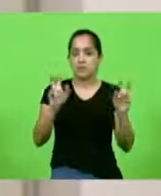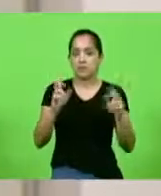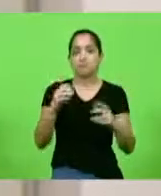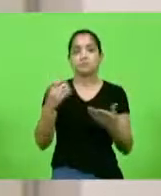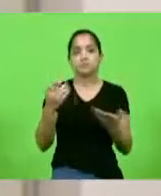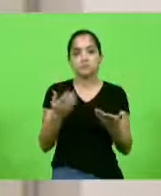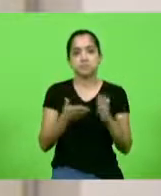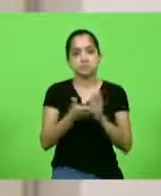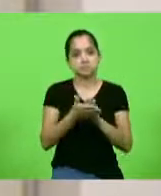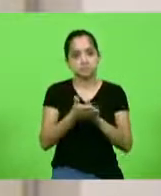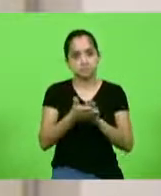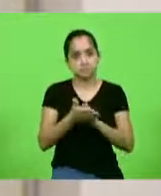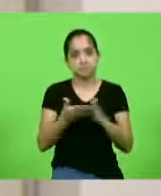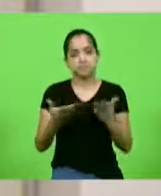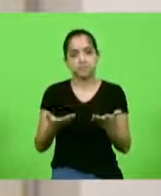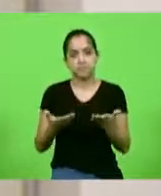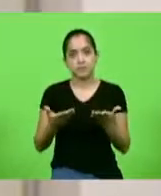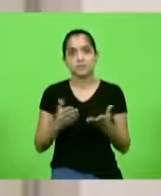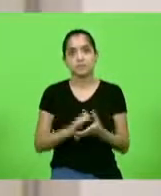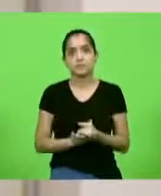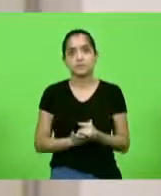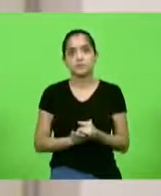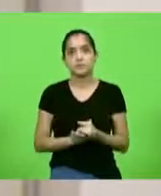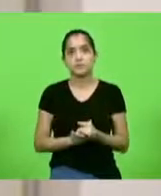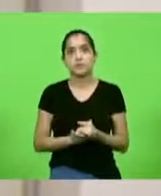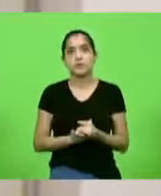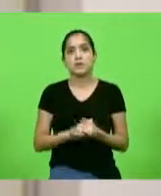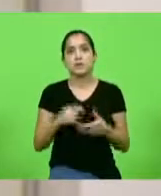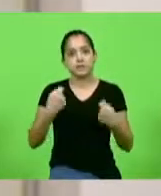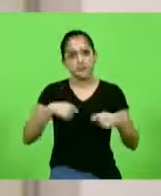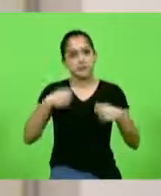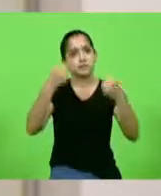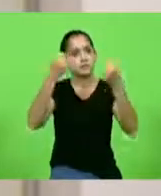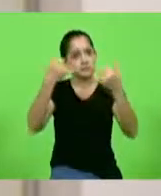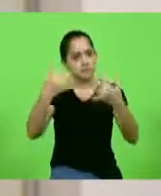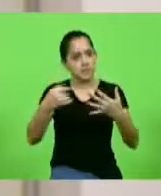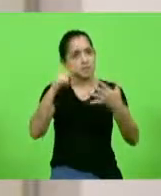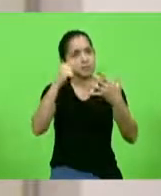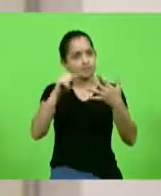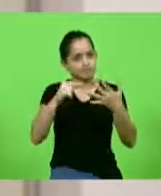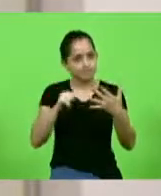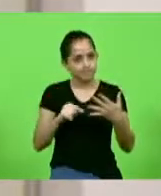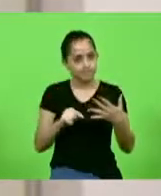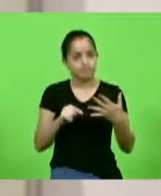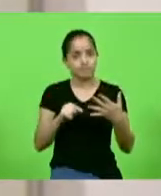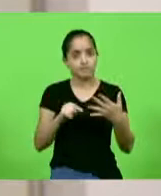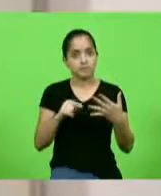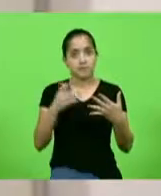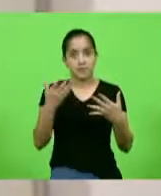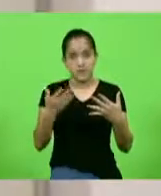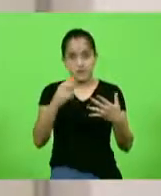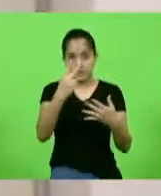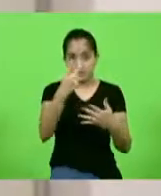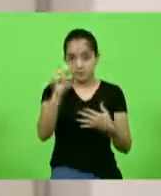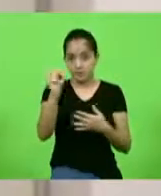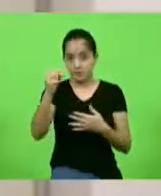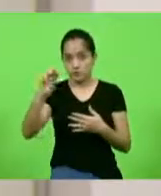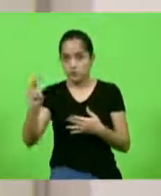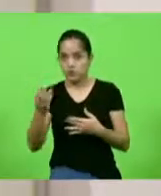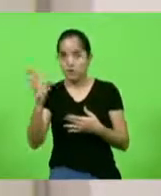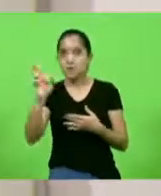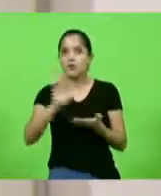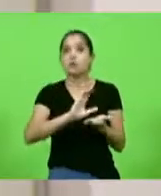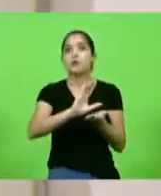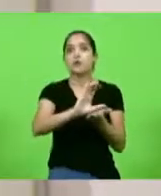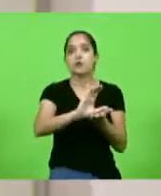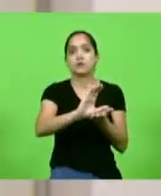na Assembleia, contudo, merece algumas explicações mais pontuais. Esses 28 milhões provém de